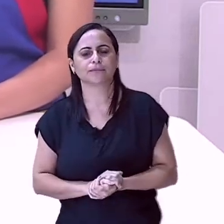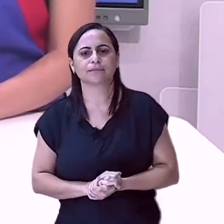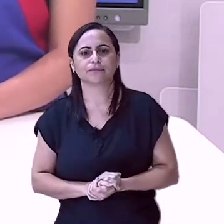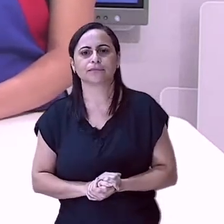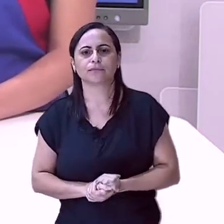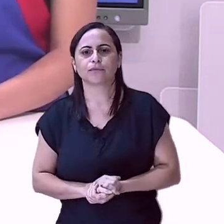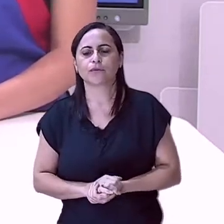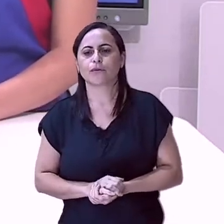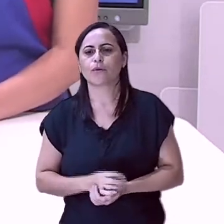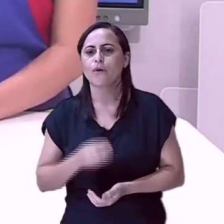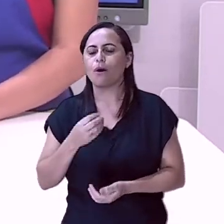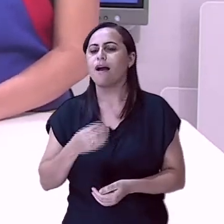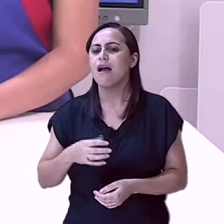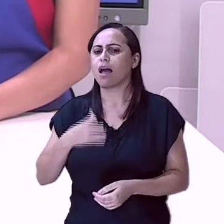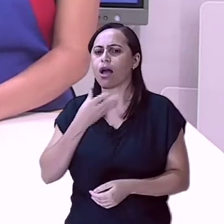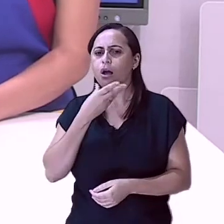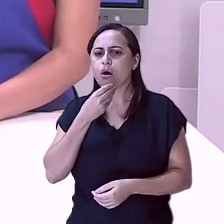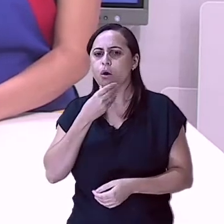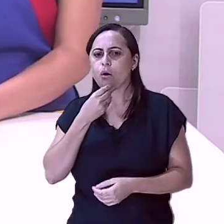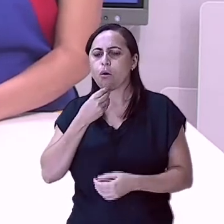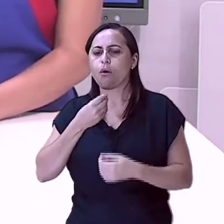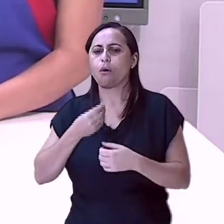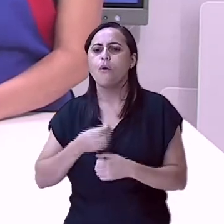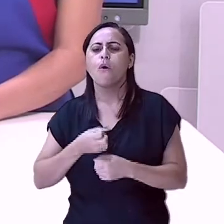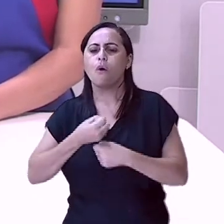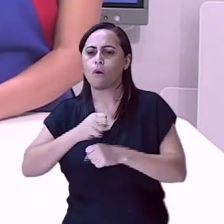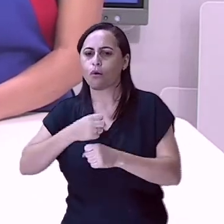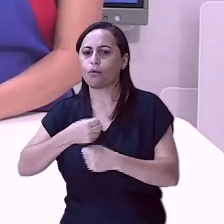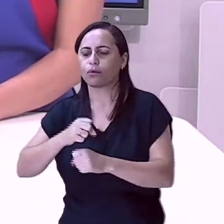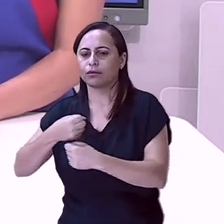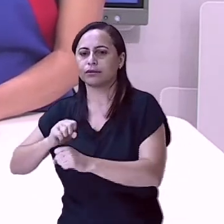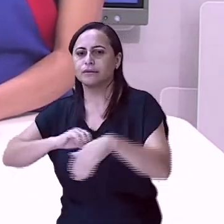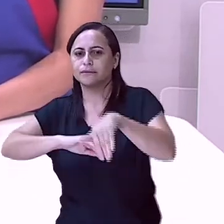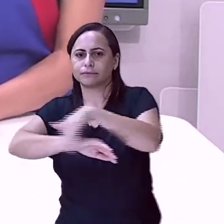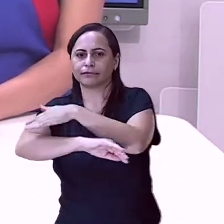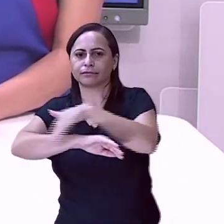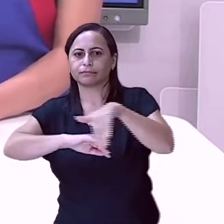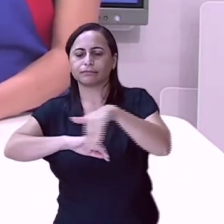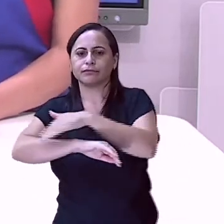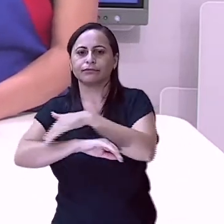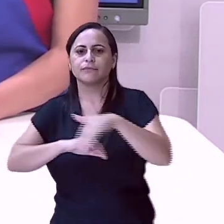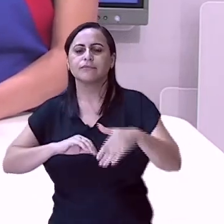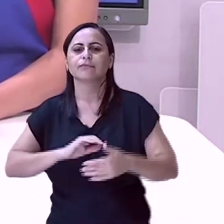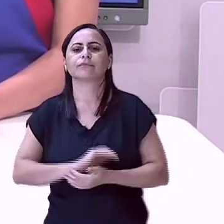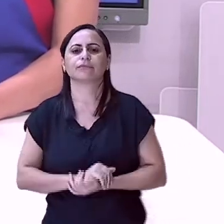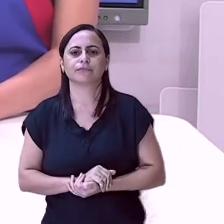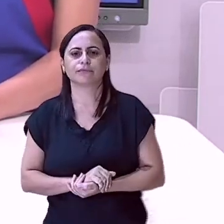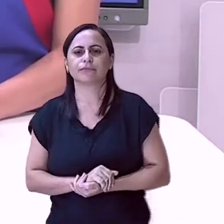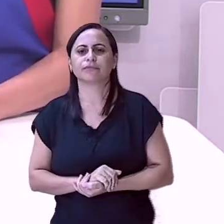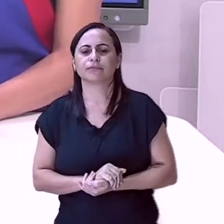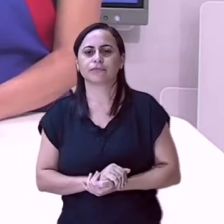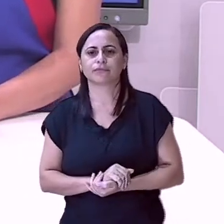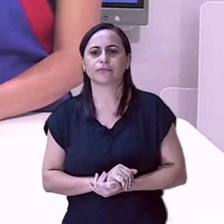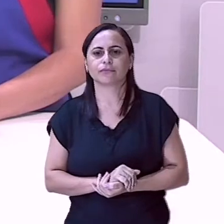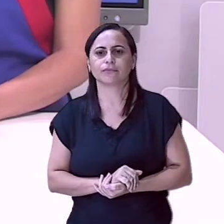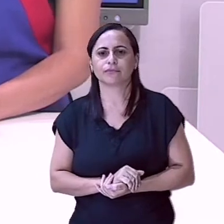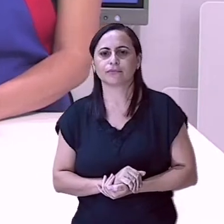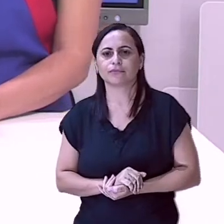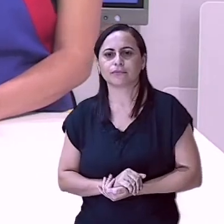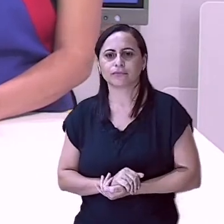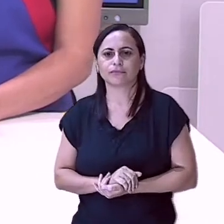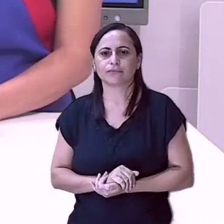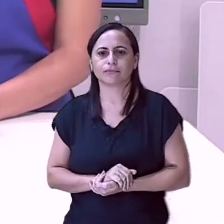O lixeiro que passa aí na sua casa? É verdade, o gari. O gari também, que barra a sua rua. O coletor.